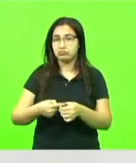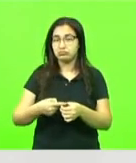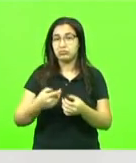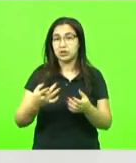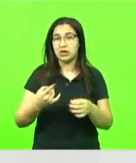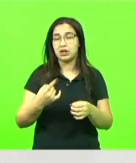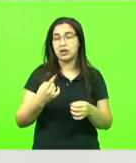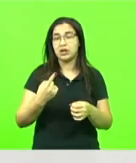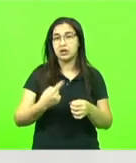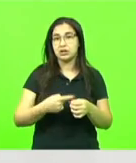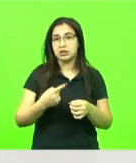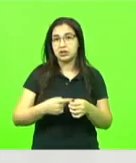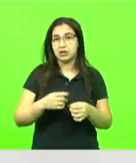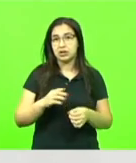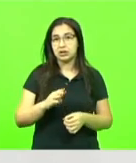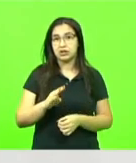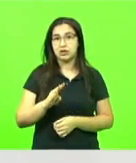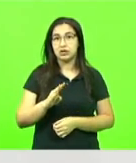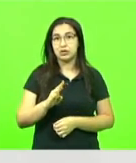Balneário Pissarras,